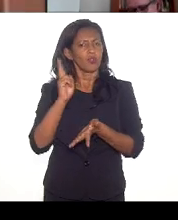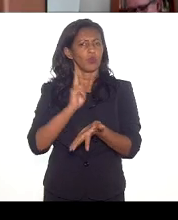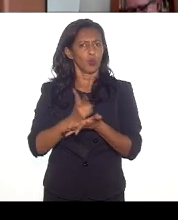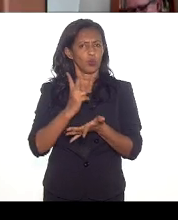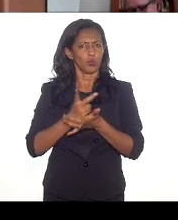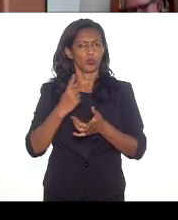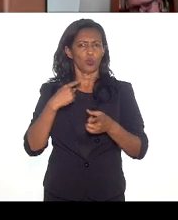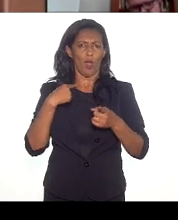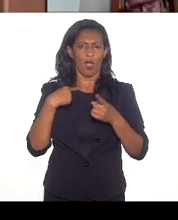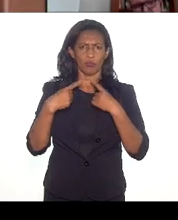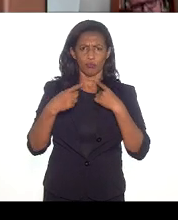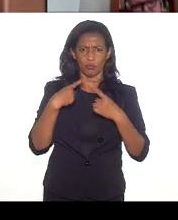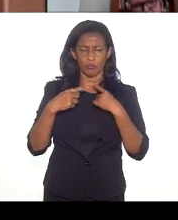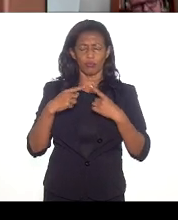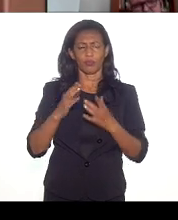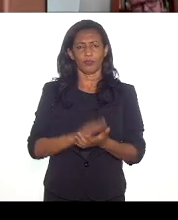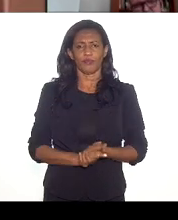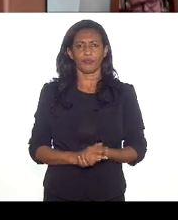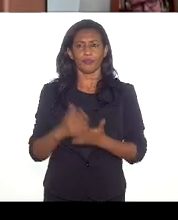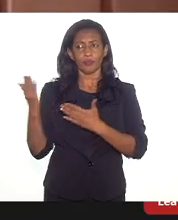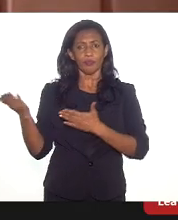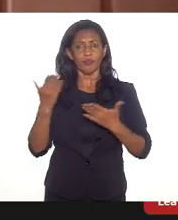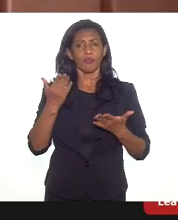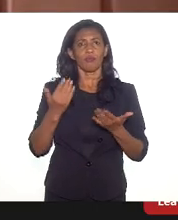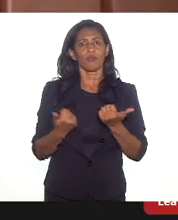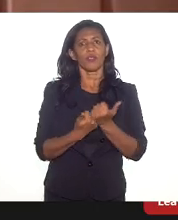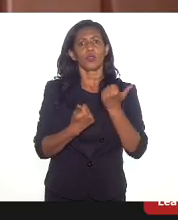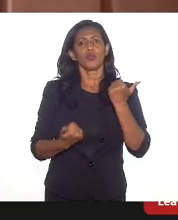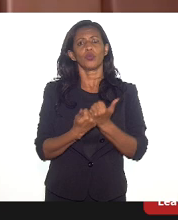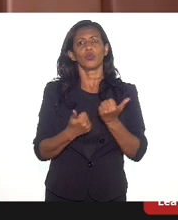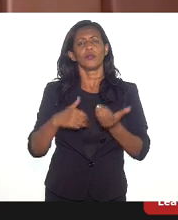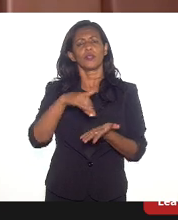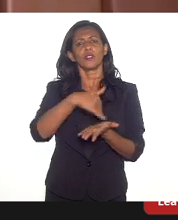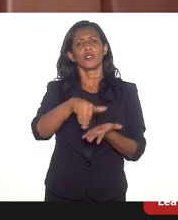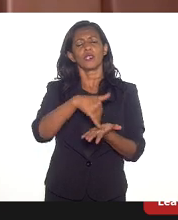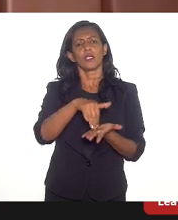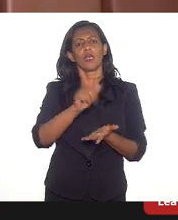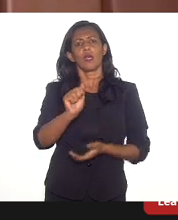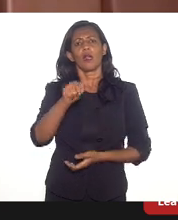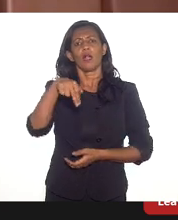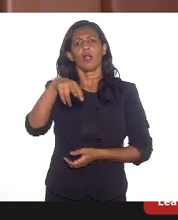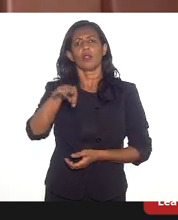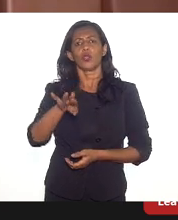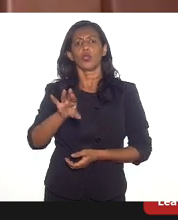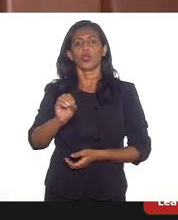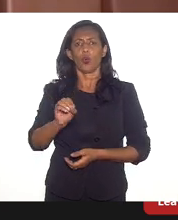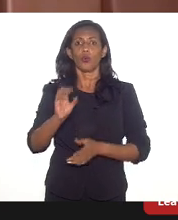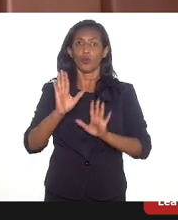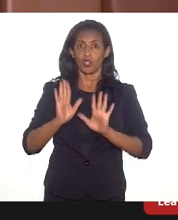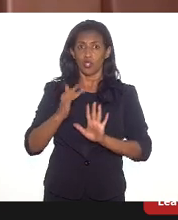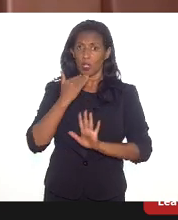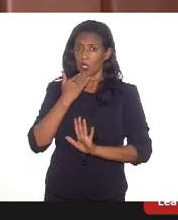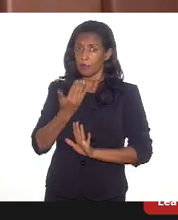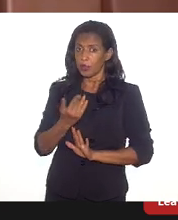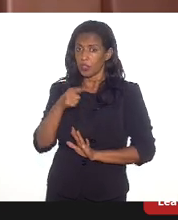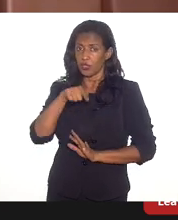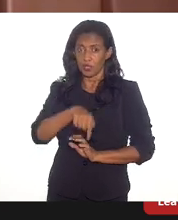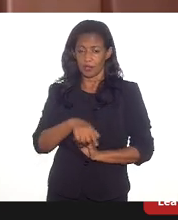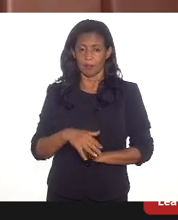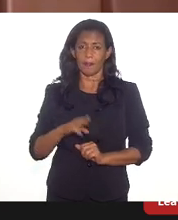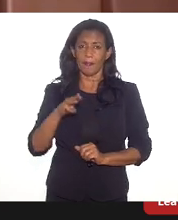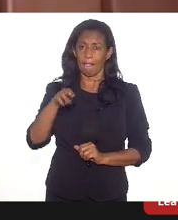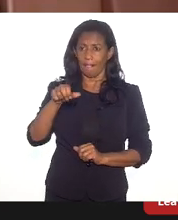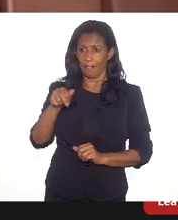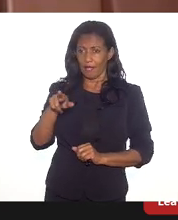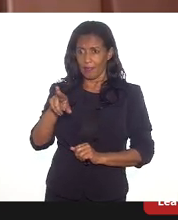passo imediatamente para o subsecretário Antônio Barbosa e já quero deixar aqui, Mauro, que a gente...